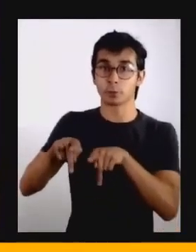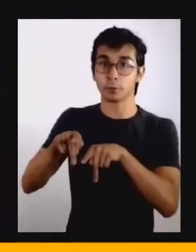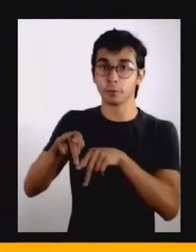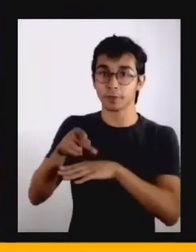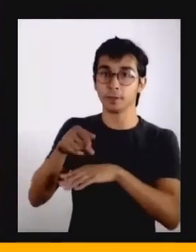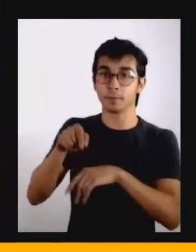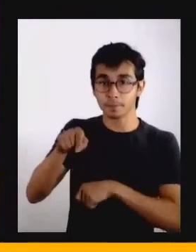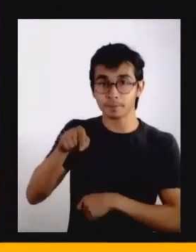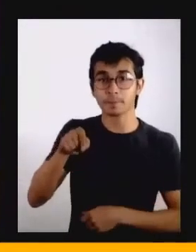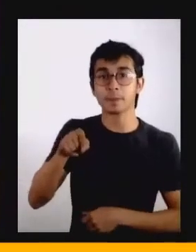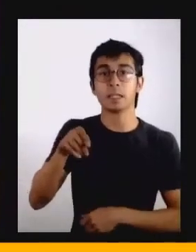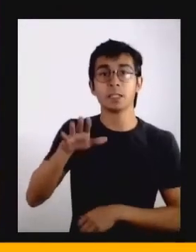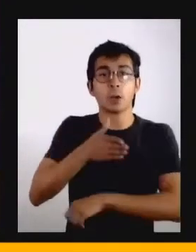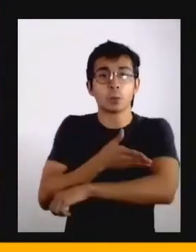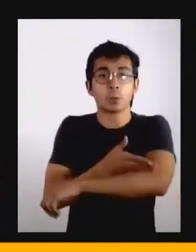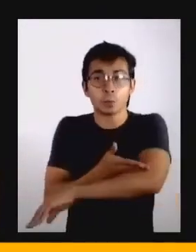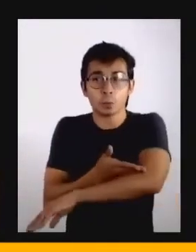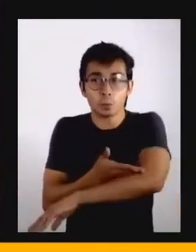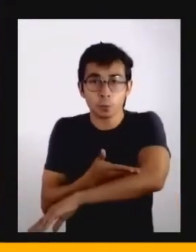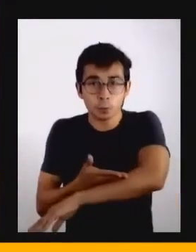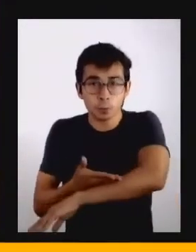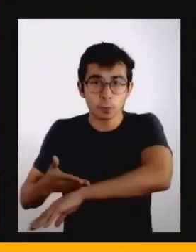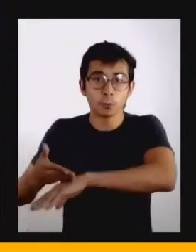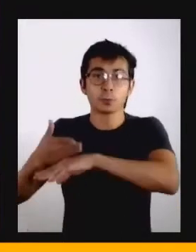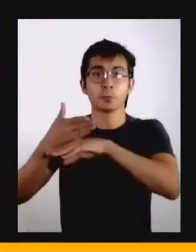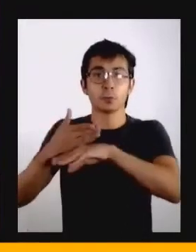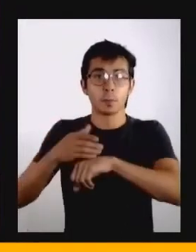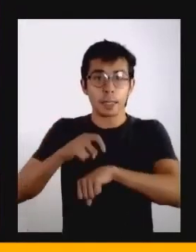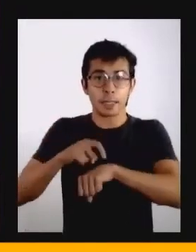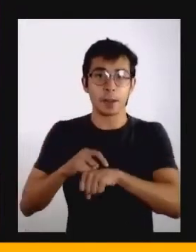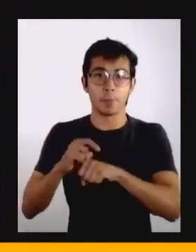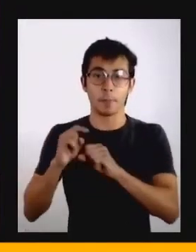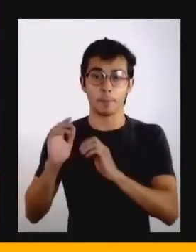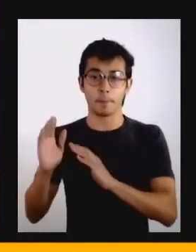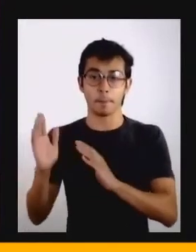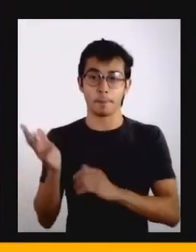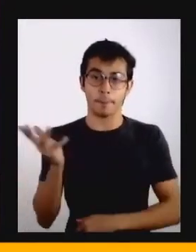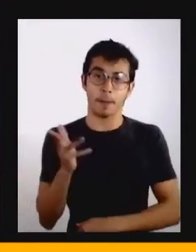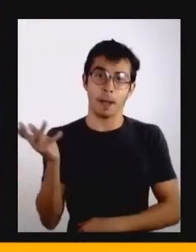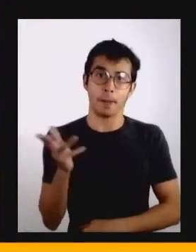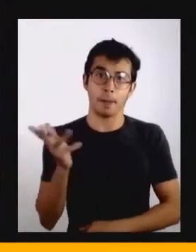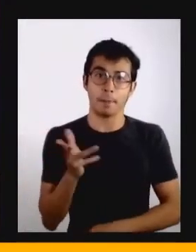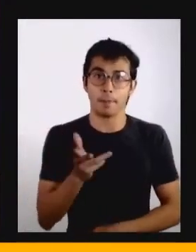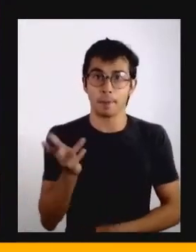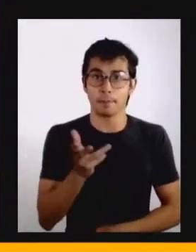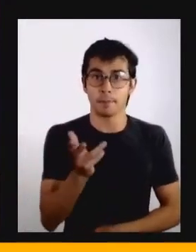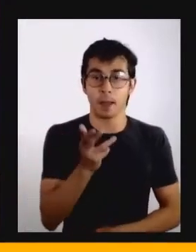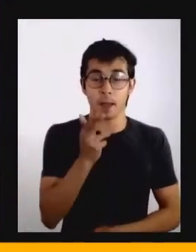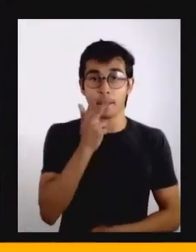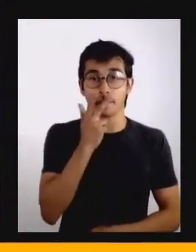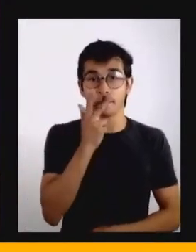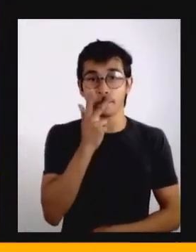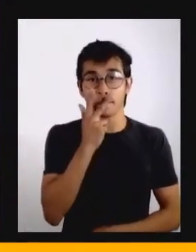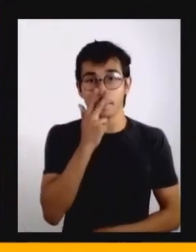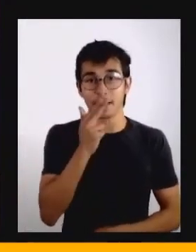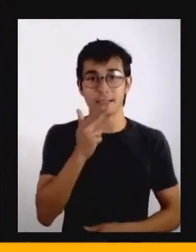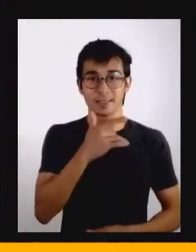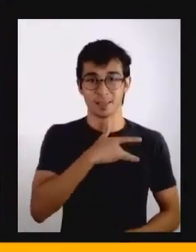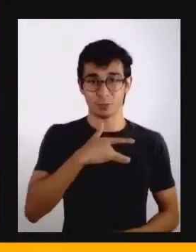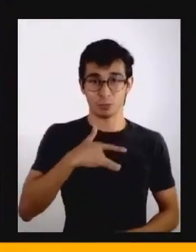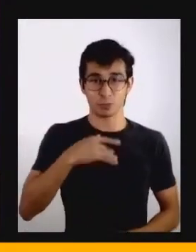a manter essa rotina do tempo mecânico, ela está fazendo isso mesmo sacrificando saúde,